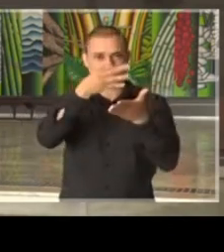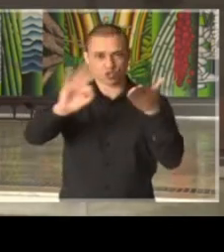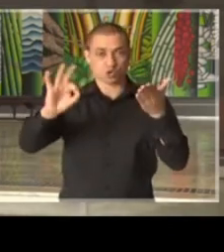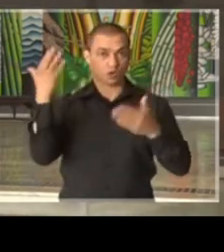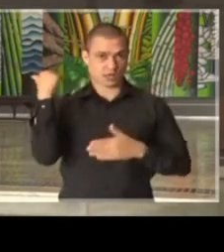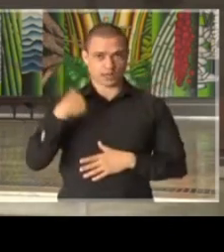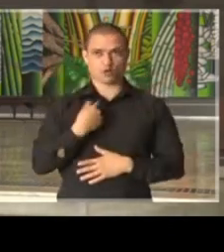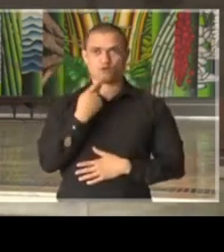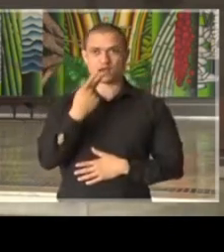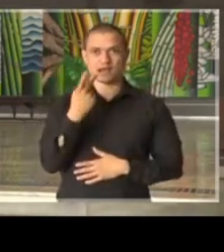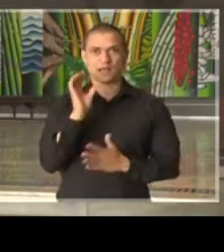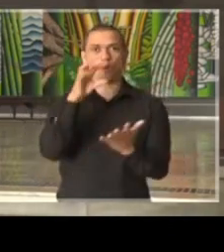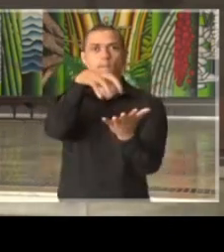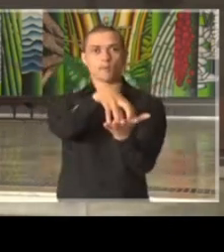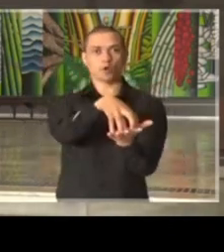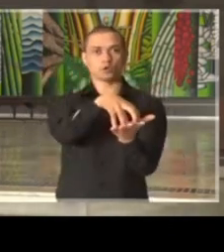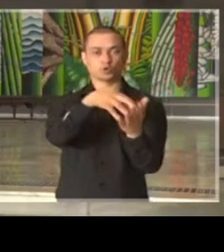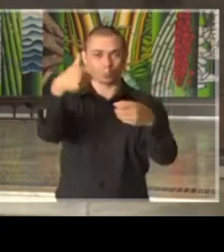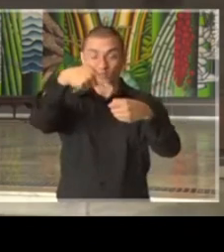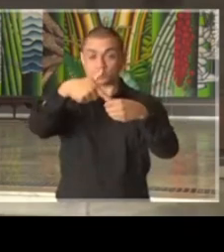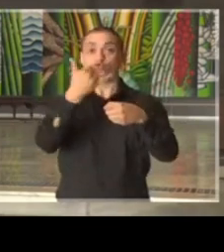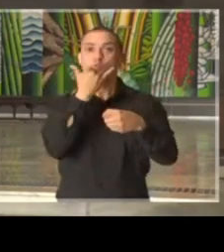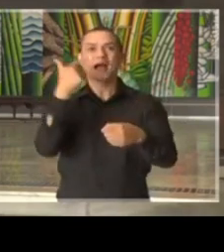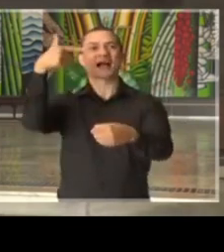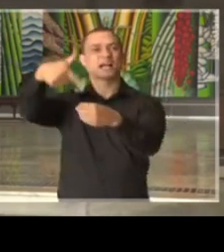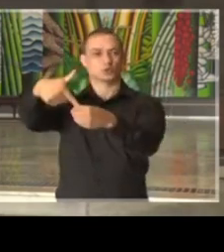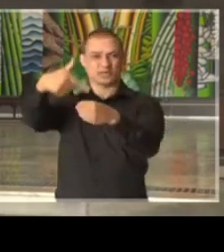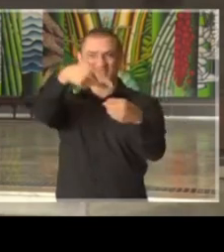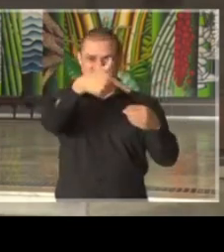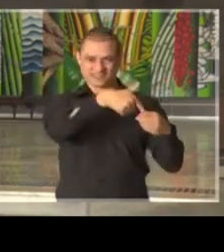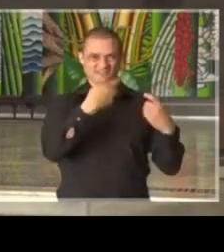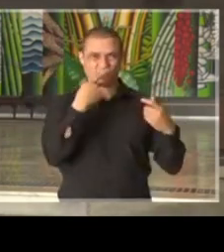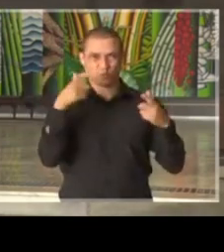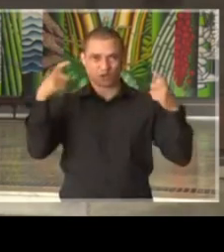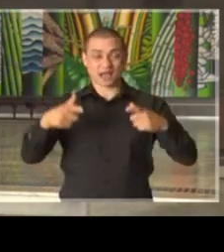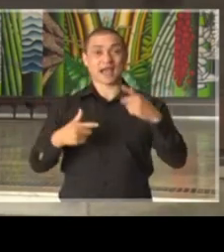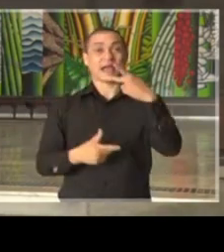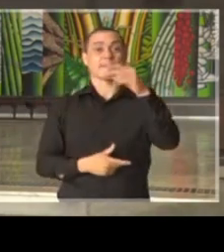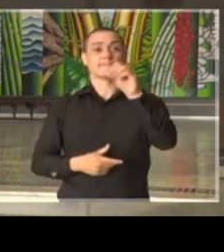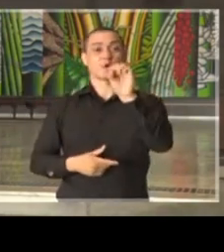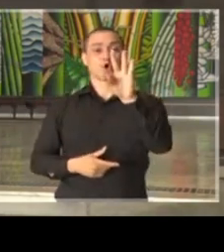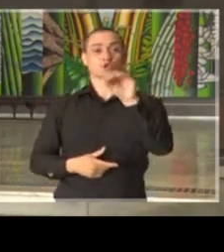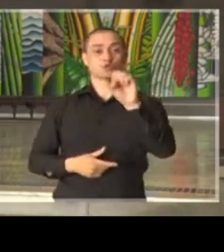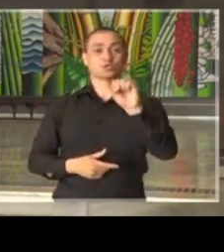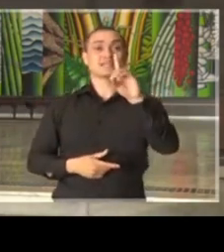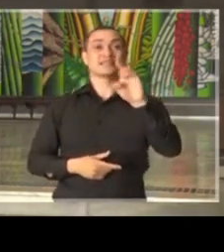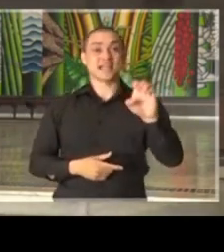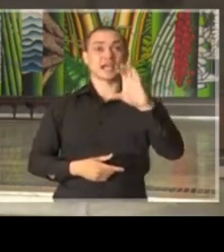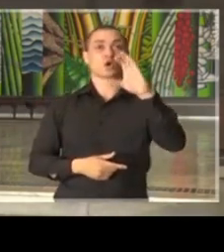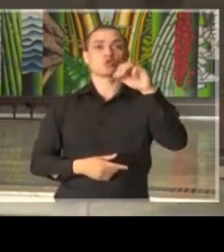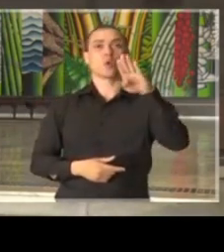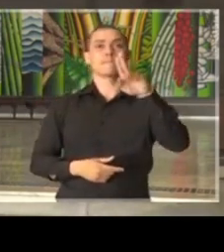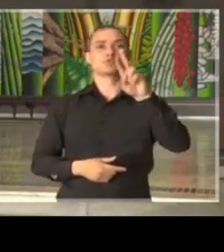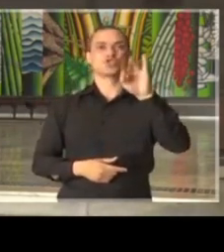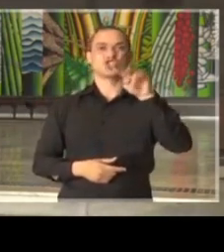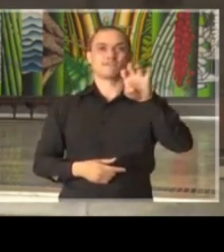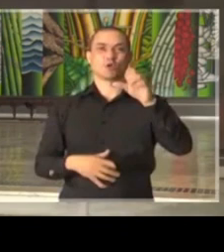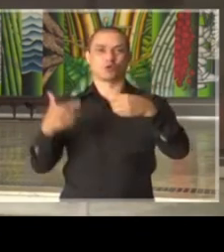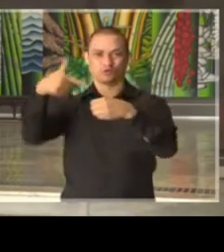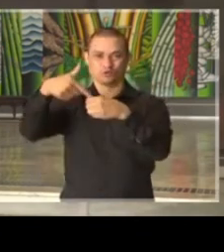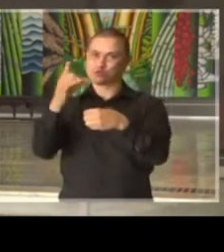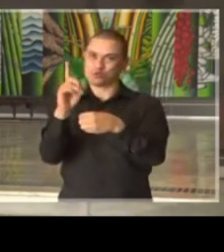falei posto de gasolina ou postos de gasolina, eu me referi a postos de combustíveis, não é apenas gasolina